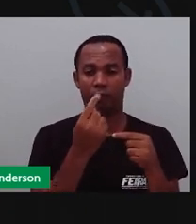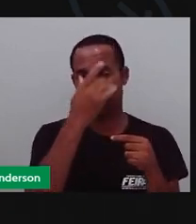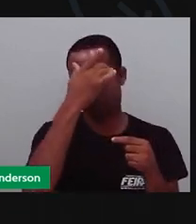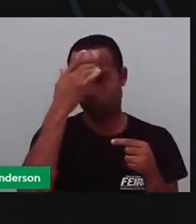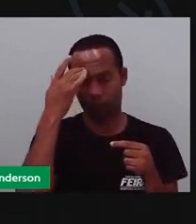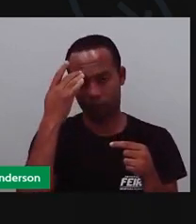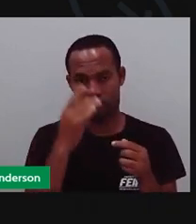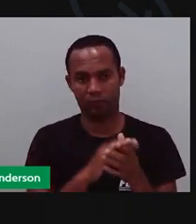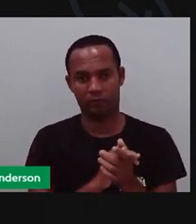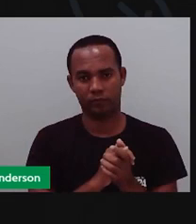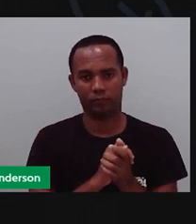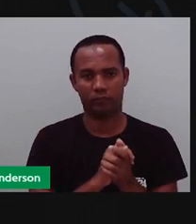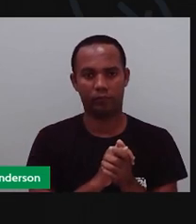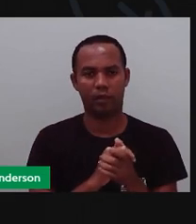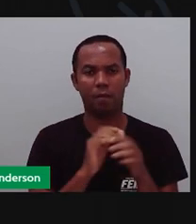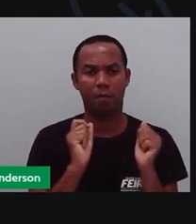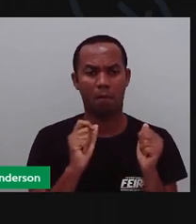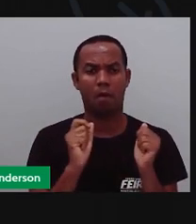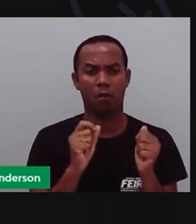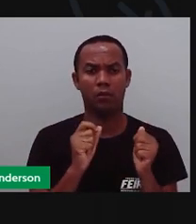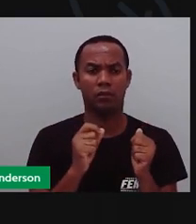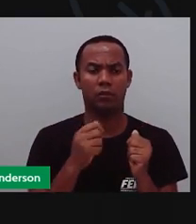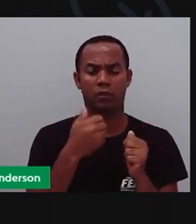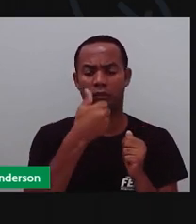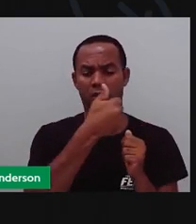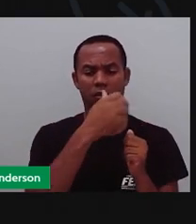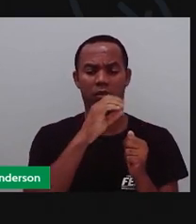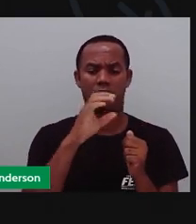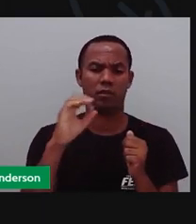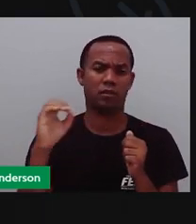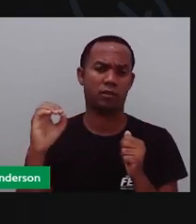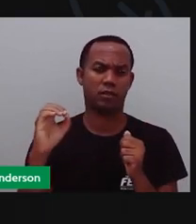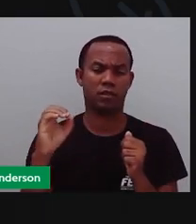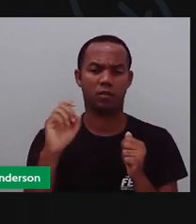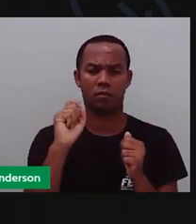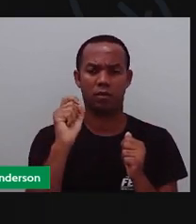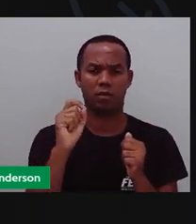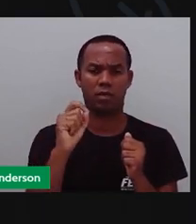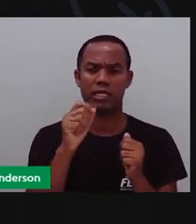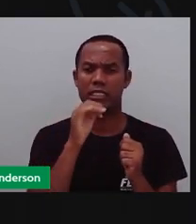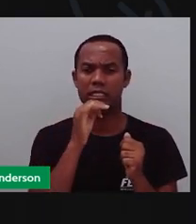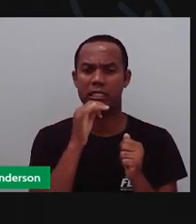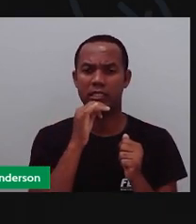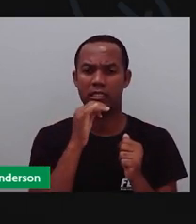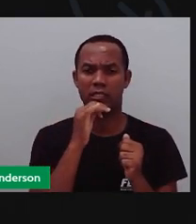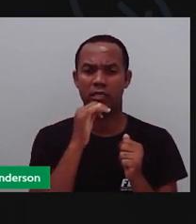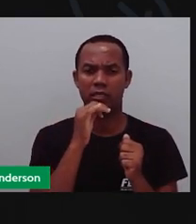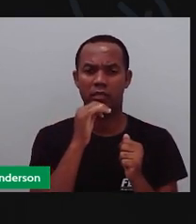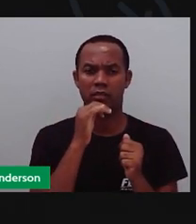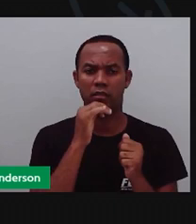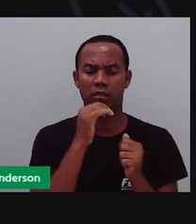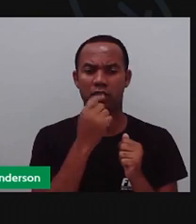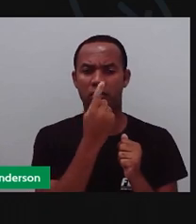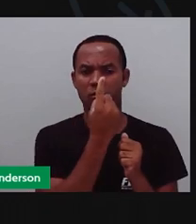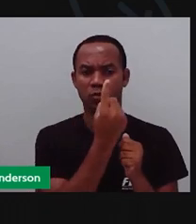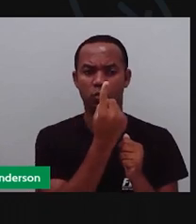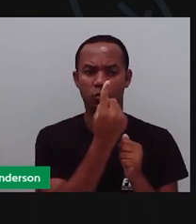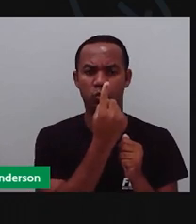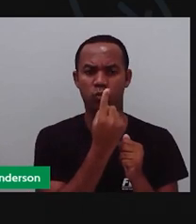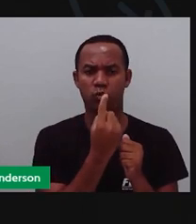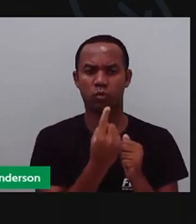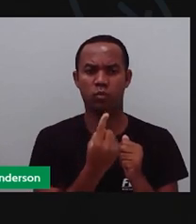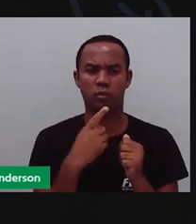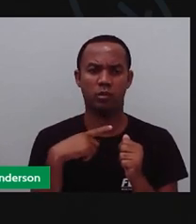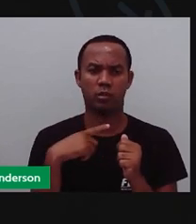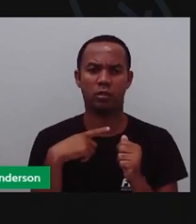ter entrevistado cem pessoas. E se eu entrevistasse cem pessoas, né? Eu iria fazer o quê? Uma legenda representando. E aí,